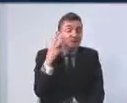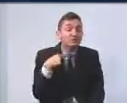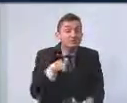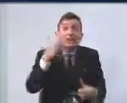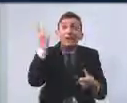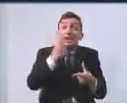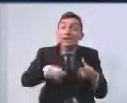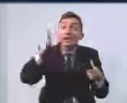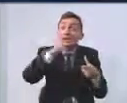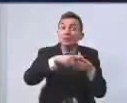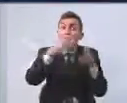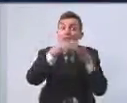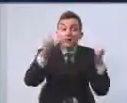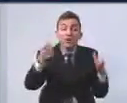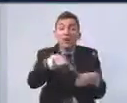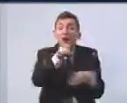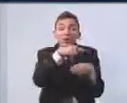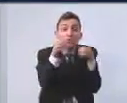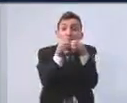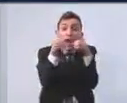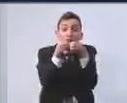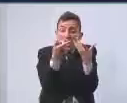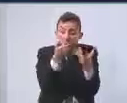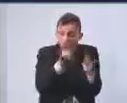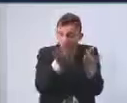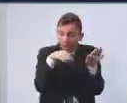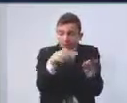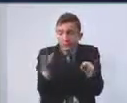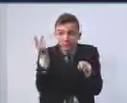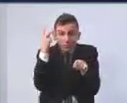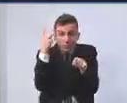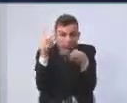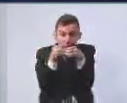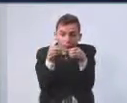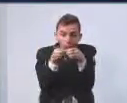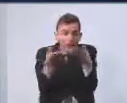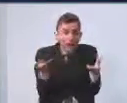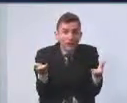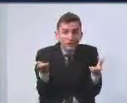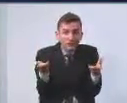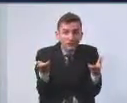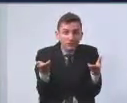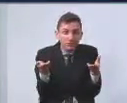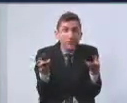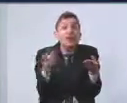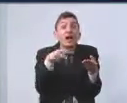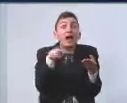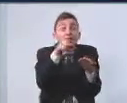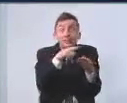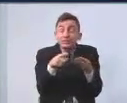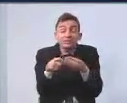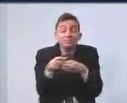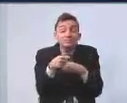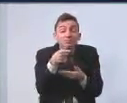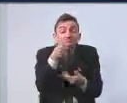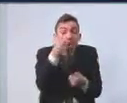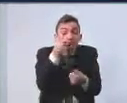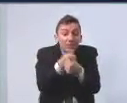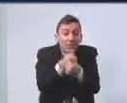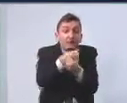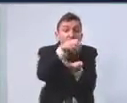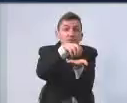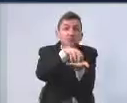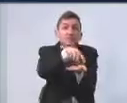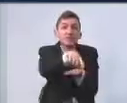estamos na porta dela. Mais que isso, nós estamos mais próximos do centro de São Paulo do